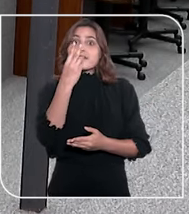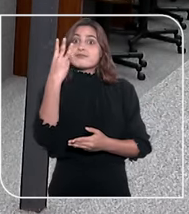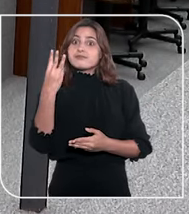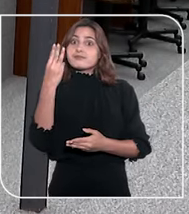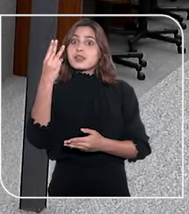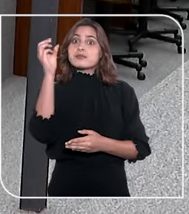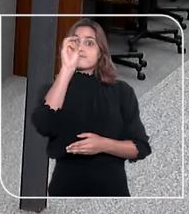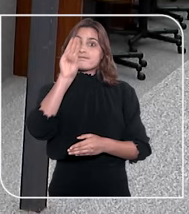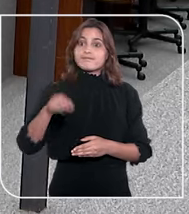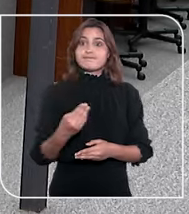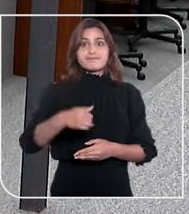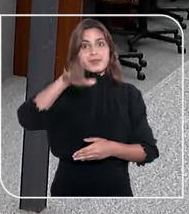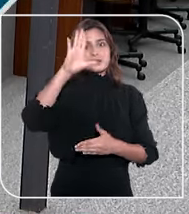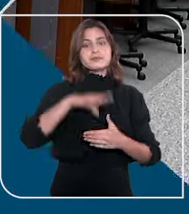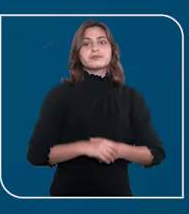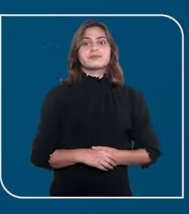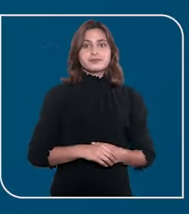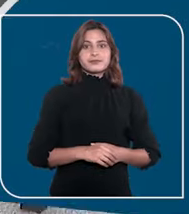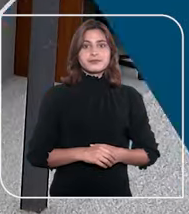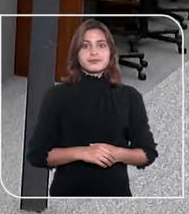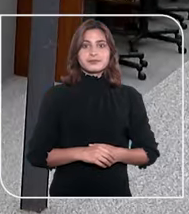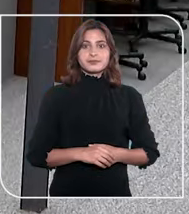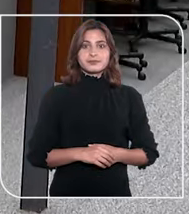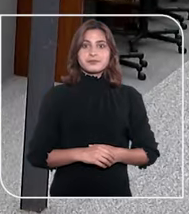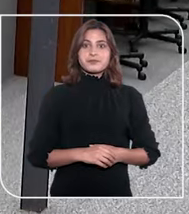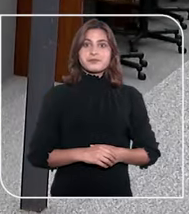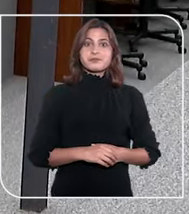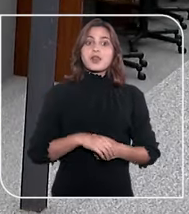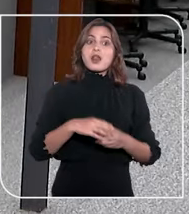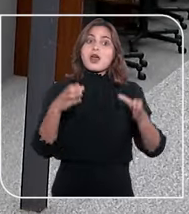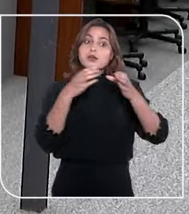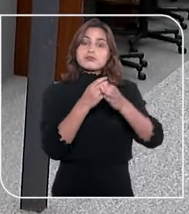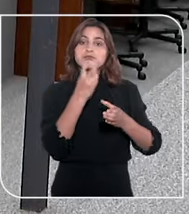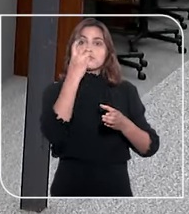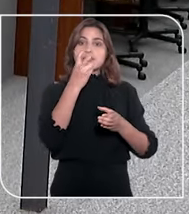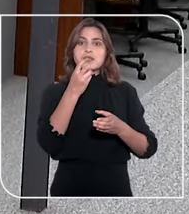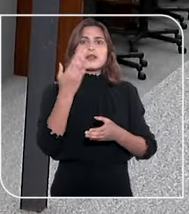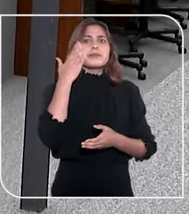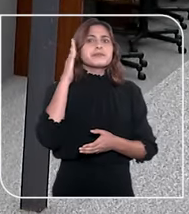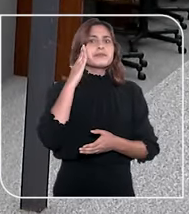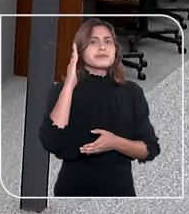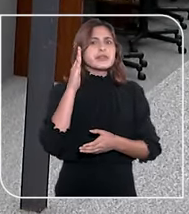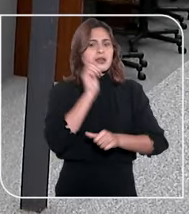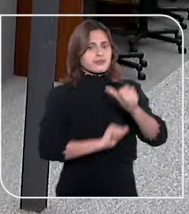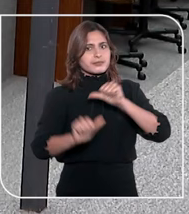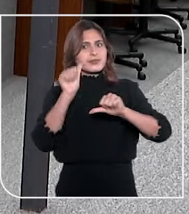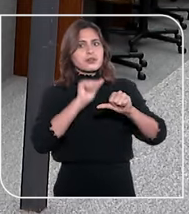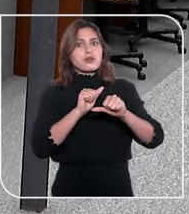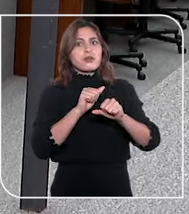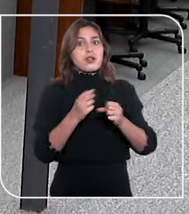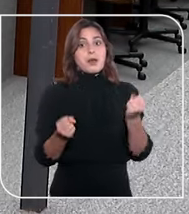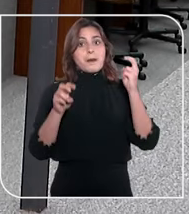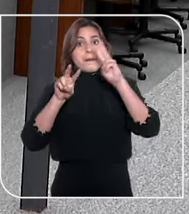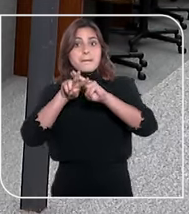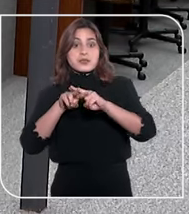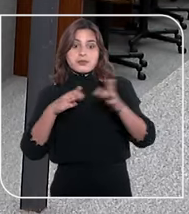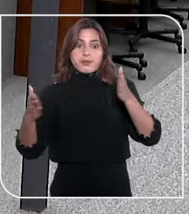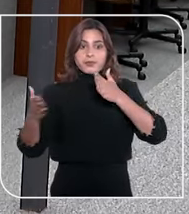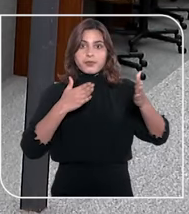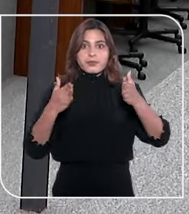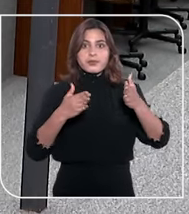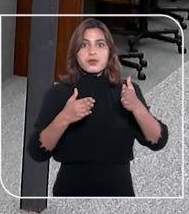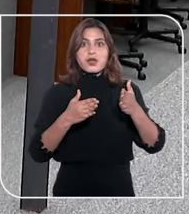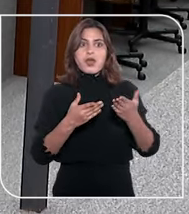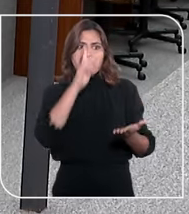estacionamentos para os fiéis. Já a quinta turma reafirmou o entendimento de que a prisão preventiva não pode ser